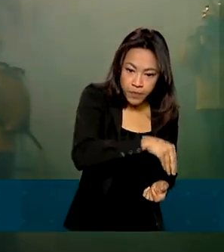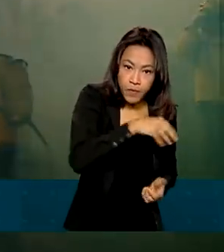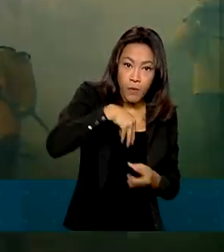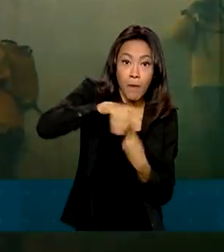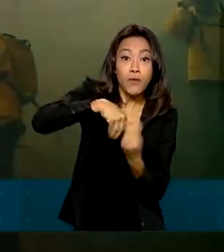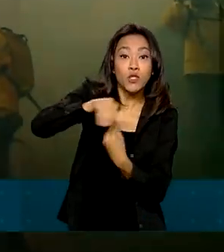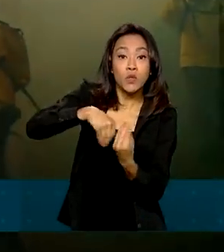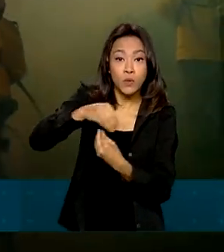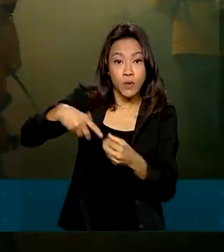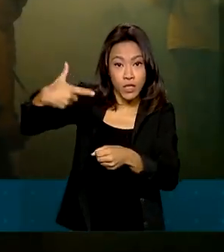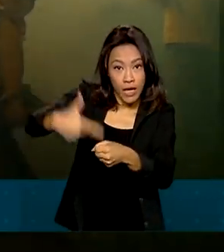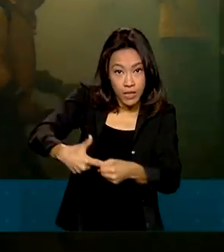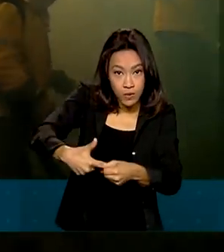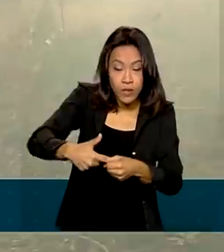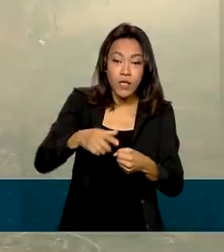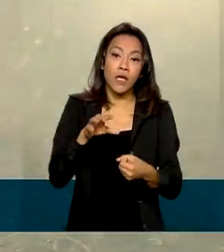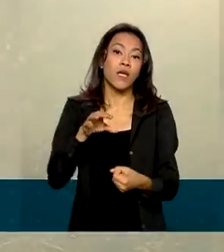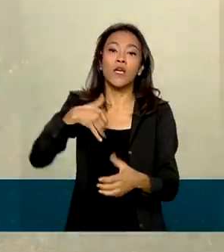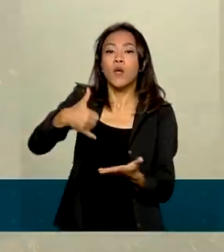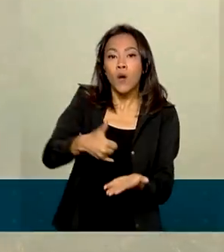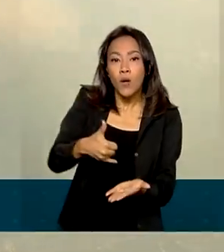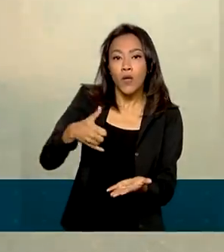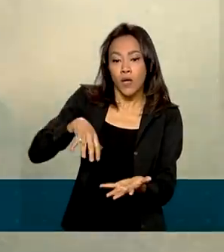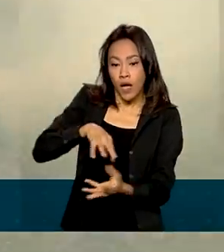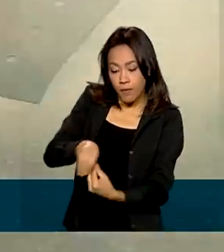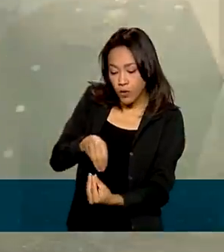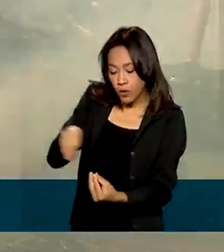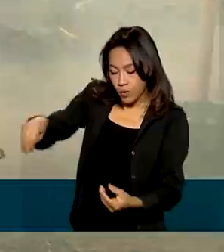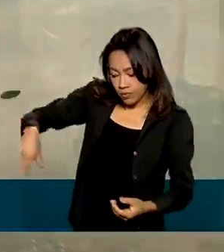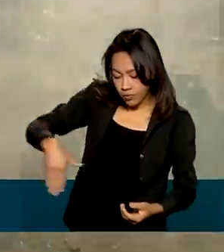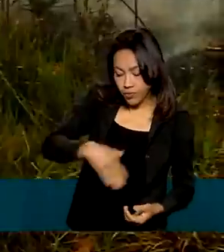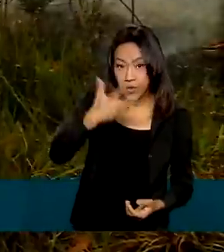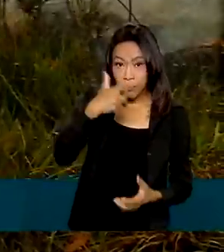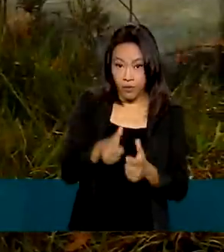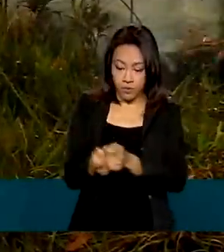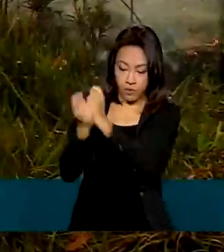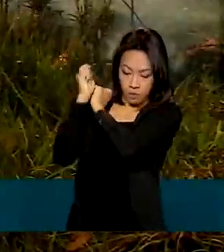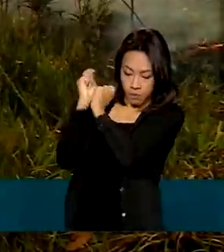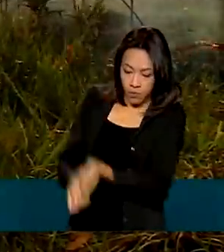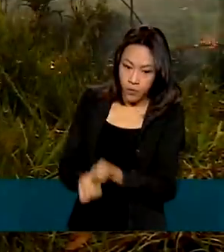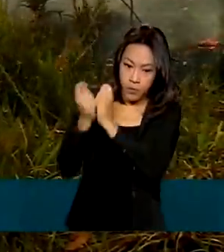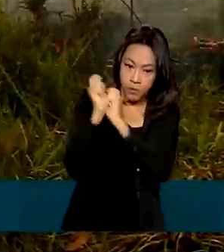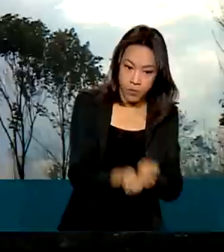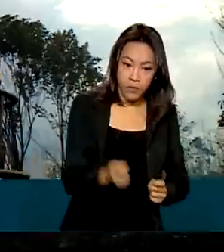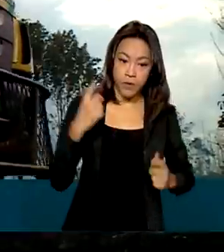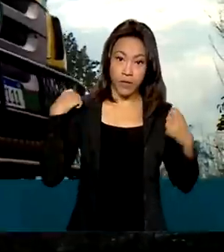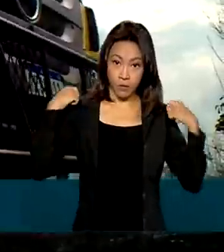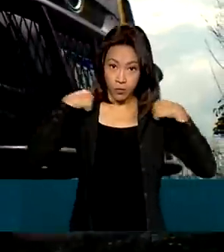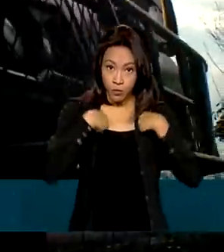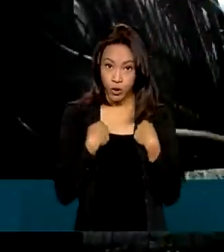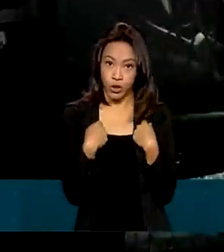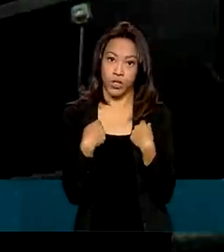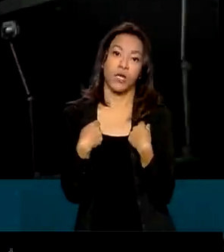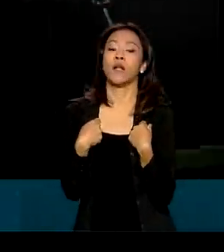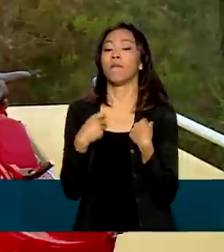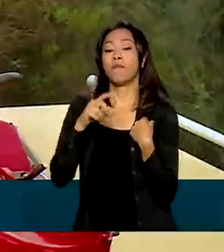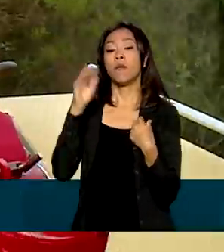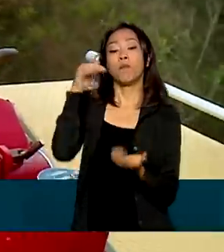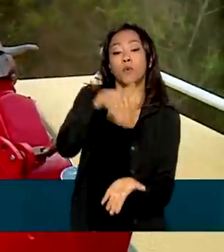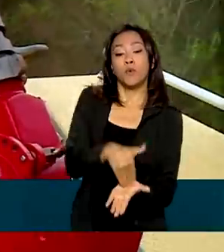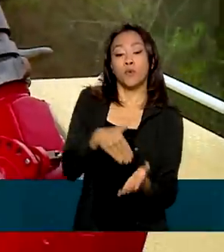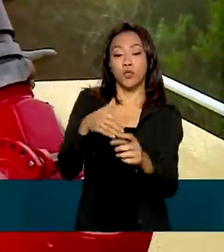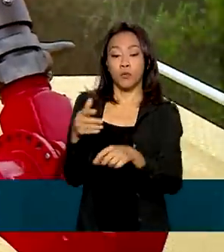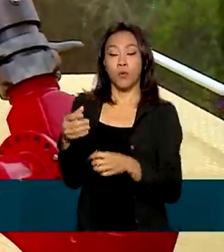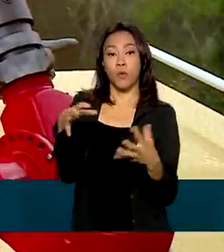mistura de gasolina e óleo diesel. Depois, são usados abafadores e mochilas anti-incêndio. Por último, um caminhão-pipa